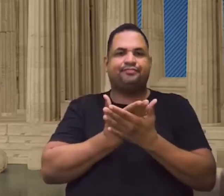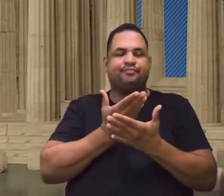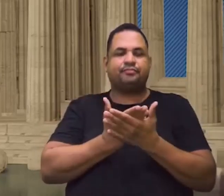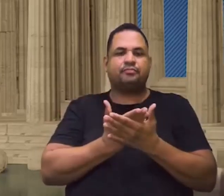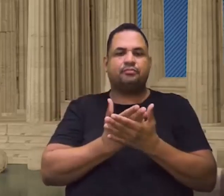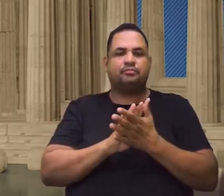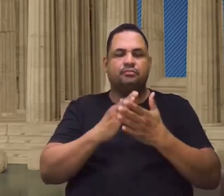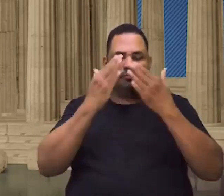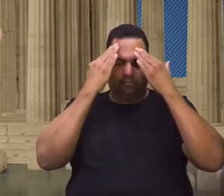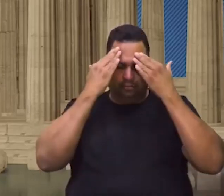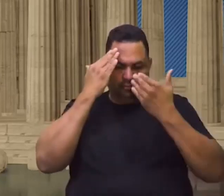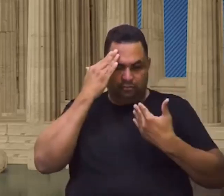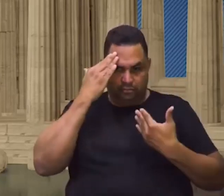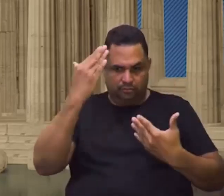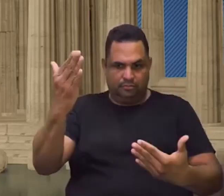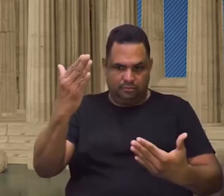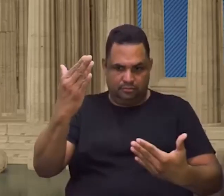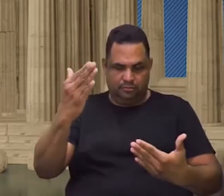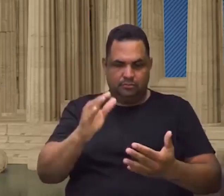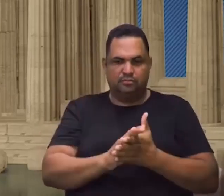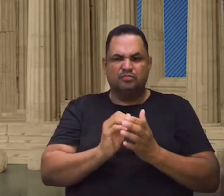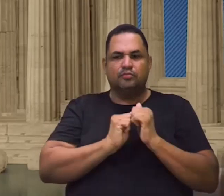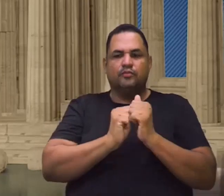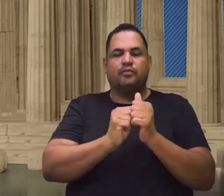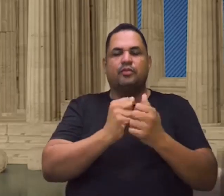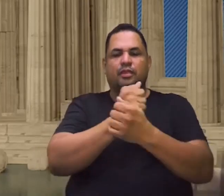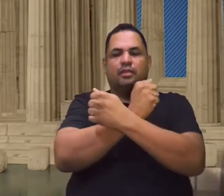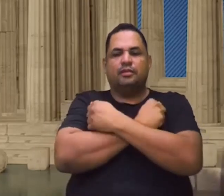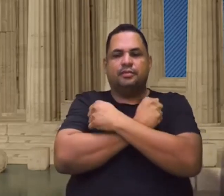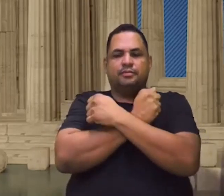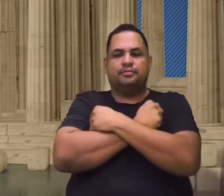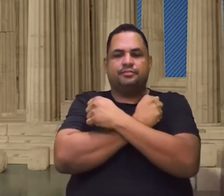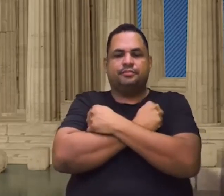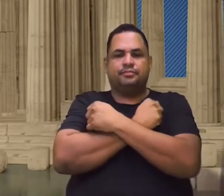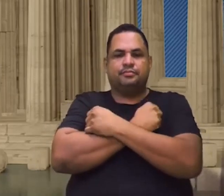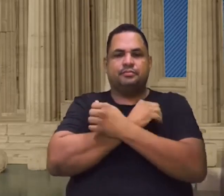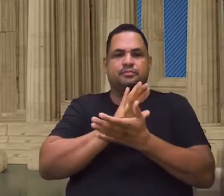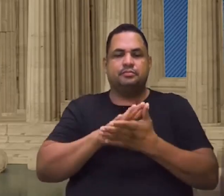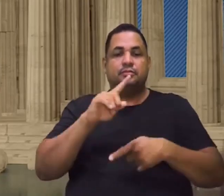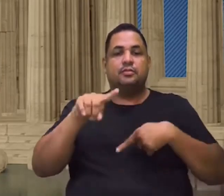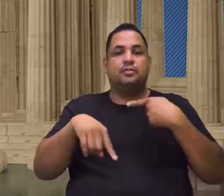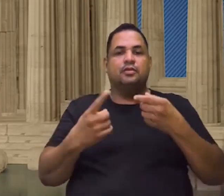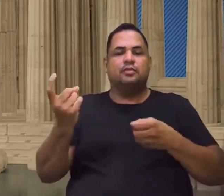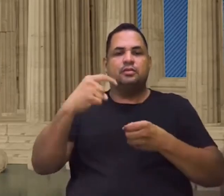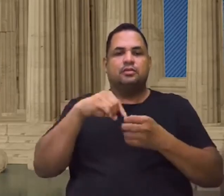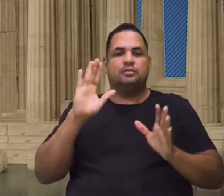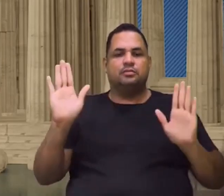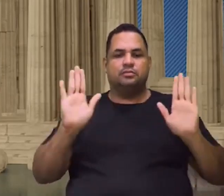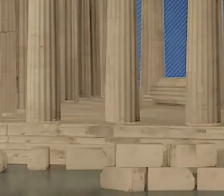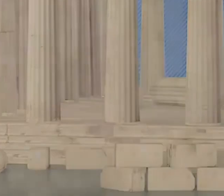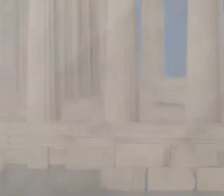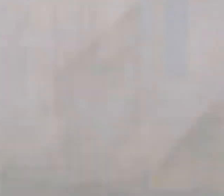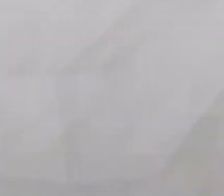obrigado por ficar com a gente até aqui. Grande abraço e até a próxima. Tchau, tchau. Tchau,